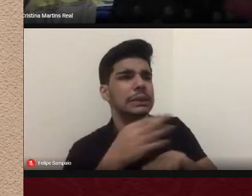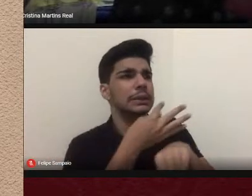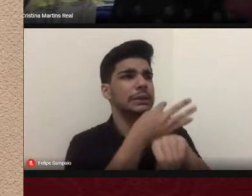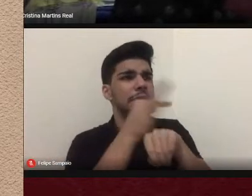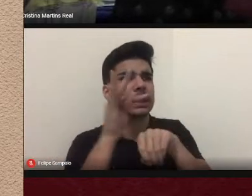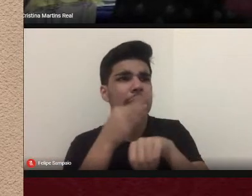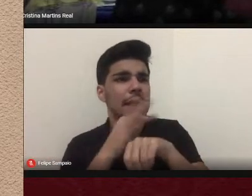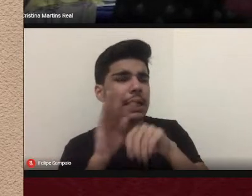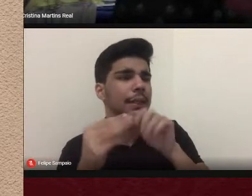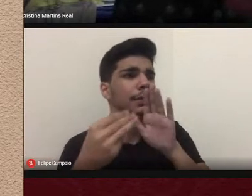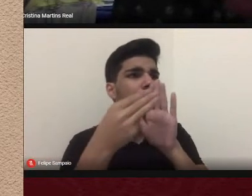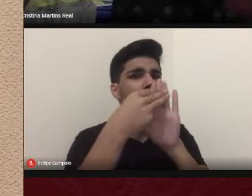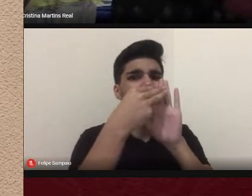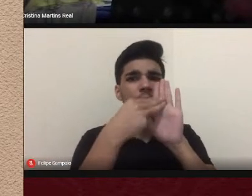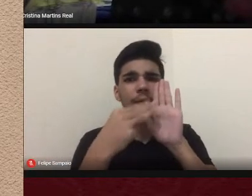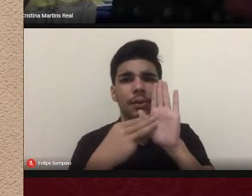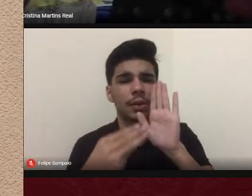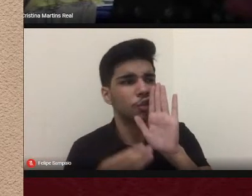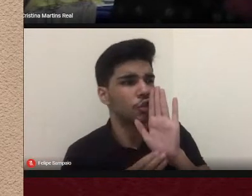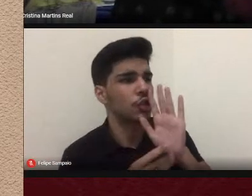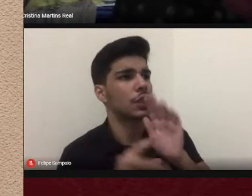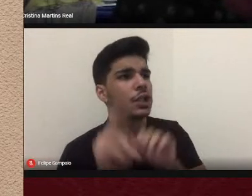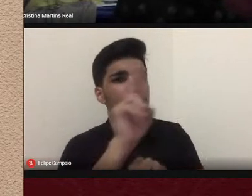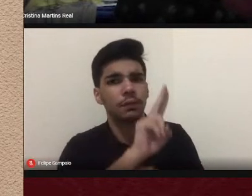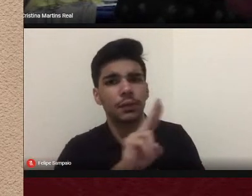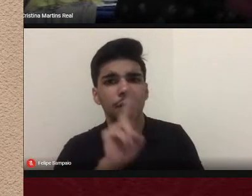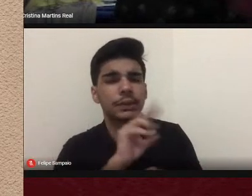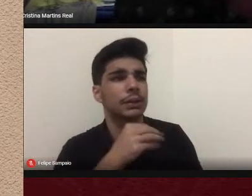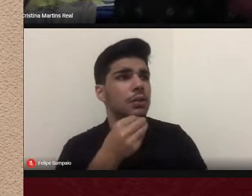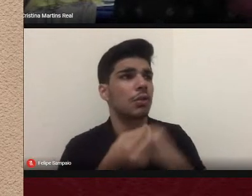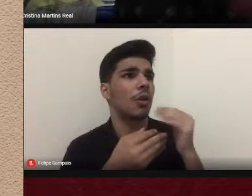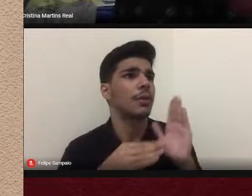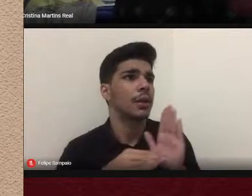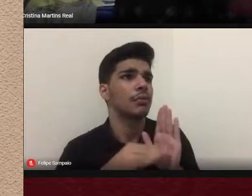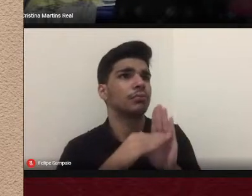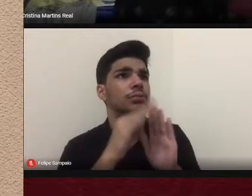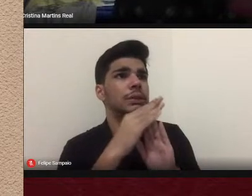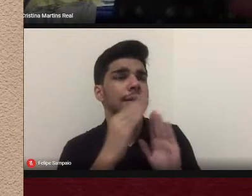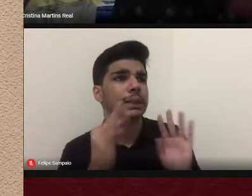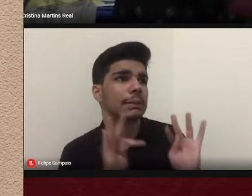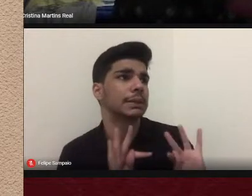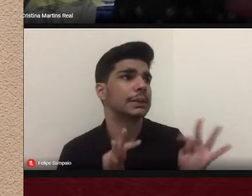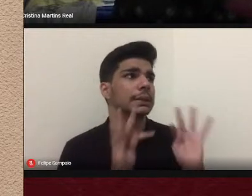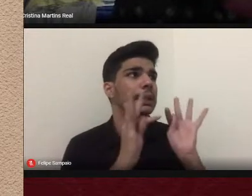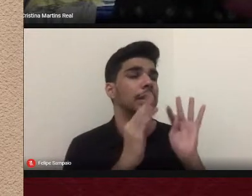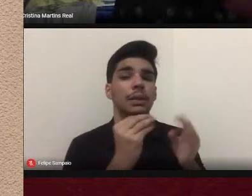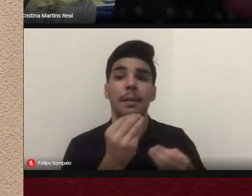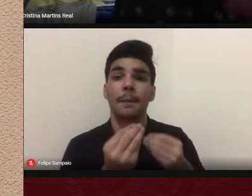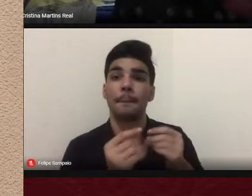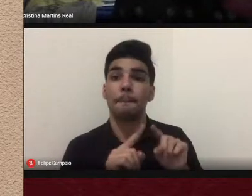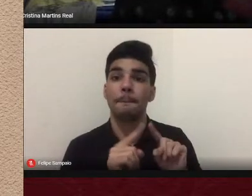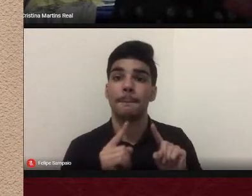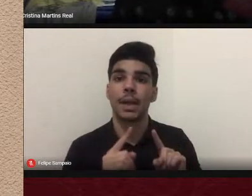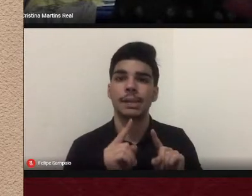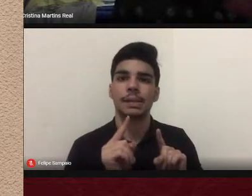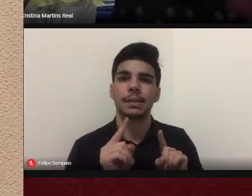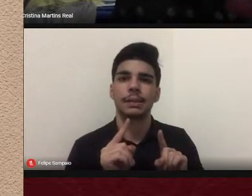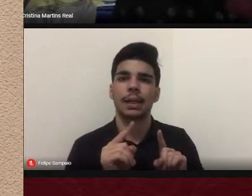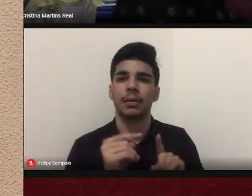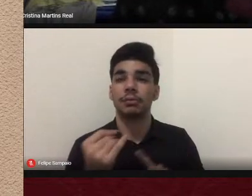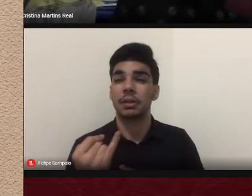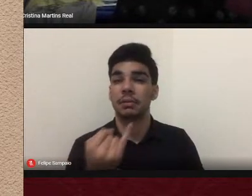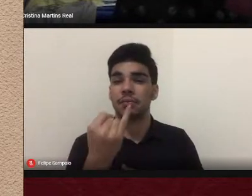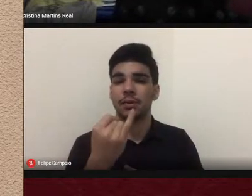metodologias foram usadas, que programas foram desenvolvidos, mas, especialmente, a gente acredita que esta